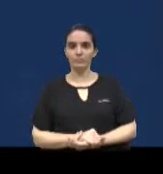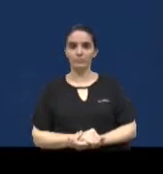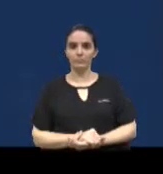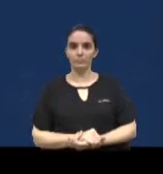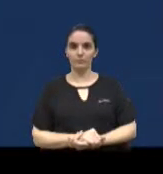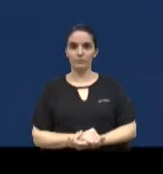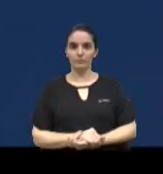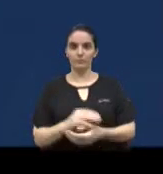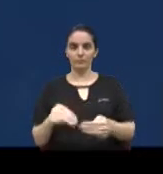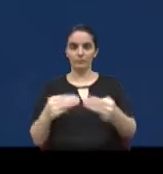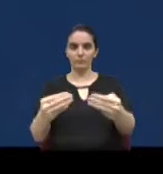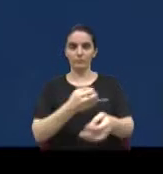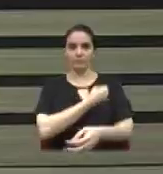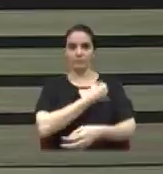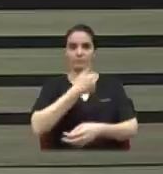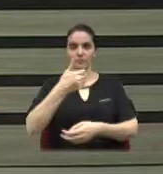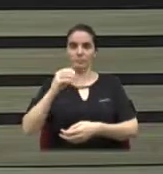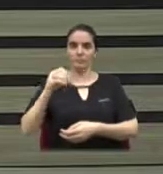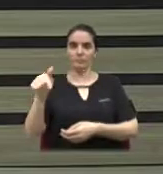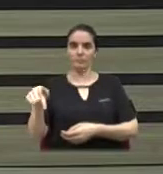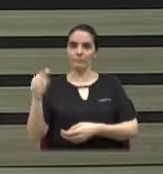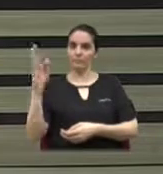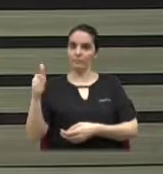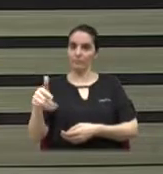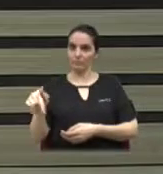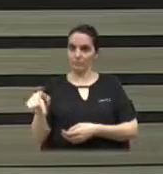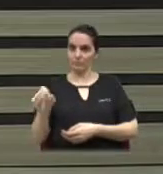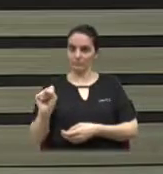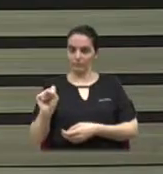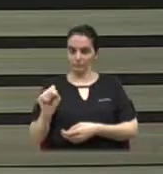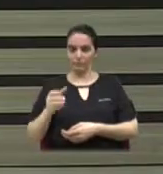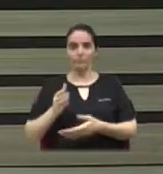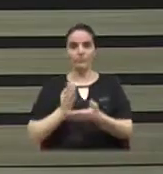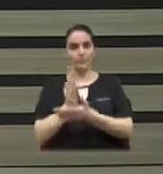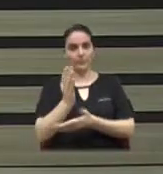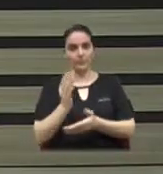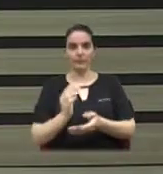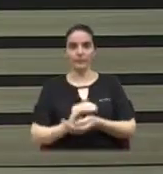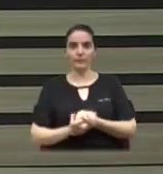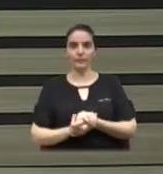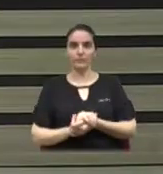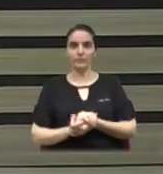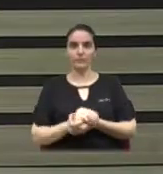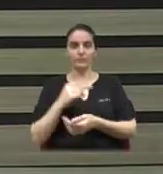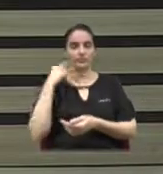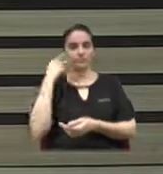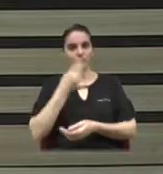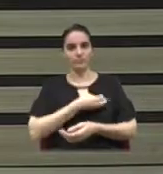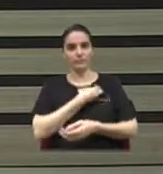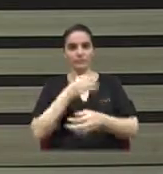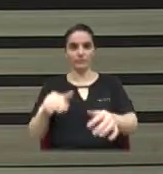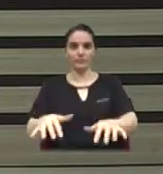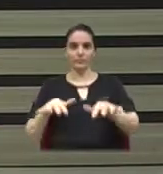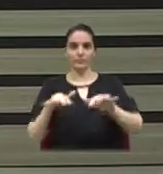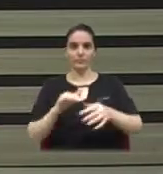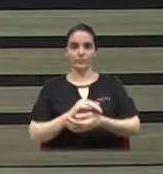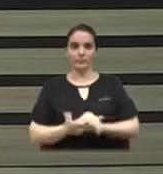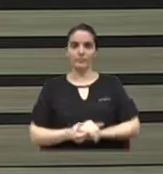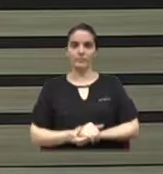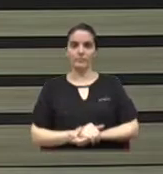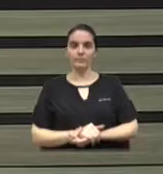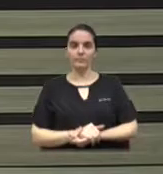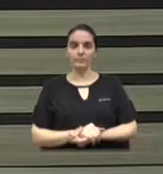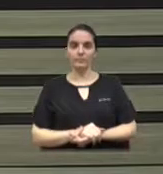A moção 107, barra 2018, ela foi aprovada pelos vereadores presentes no plenário.